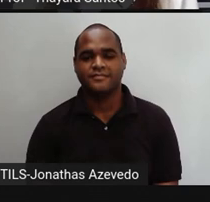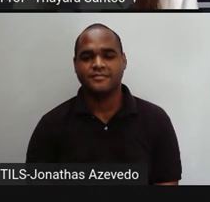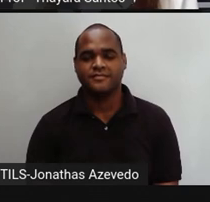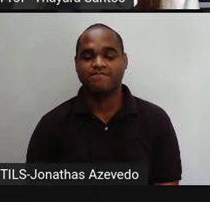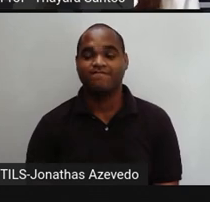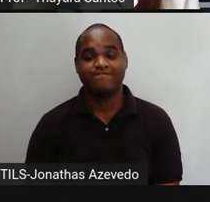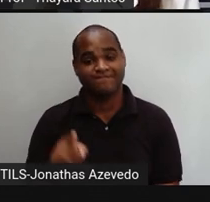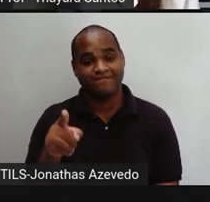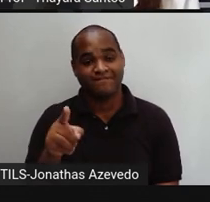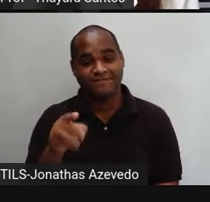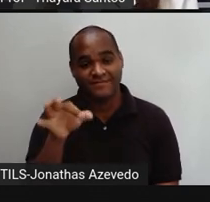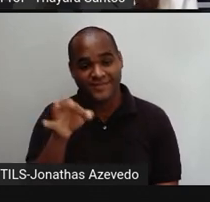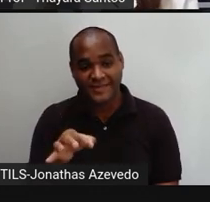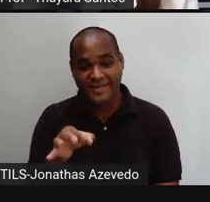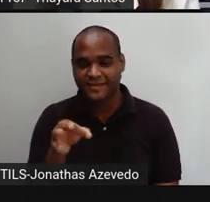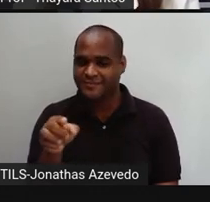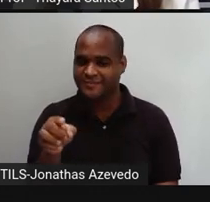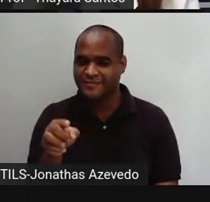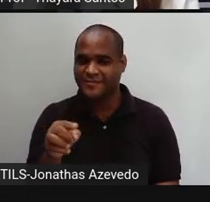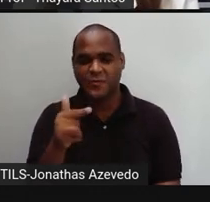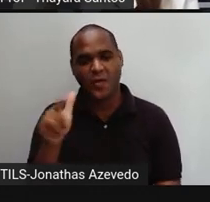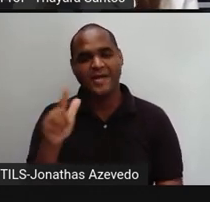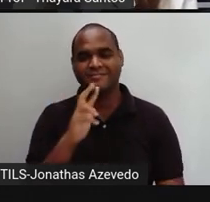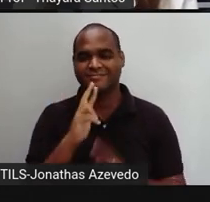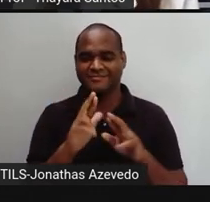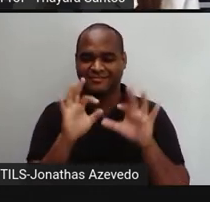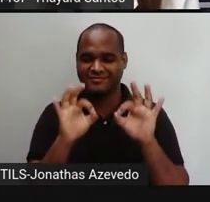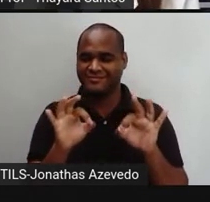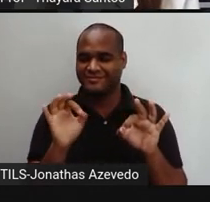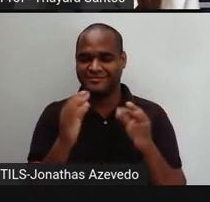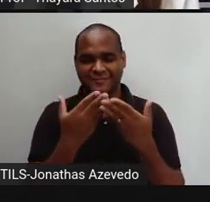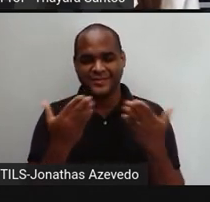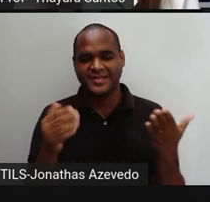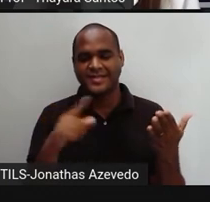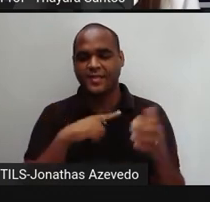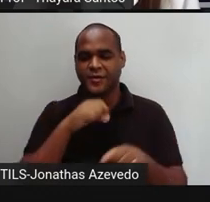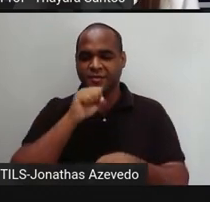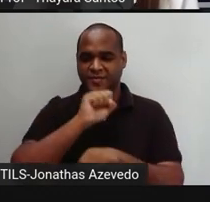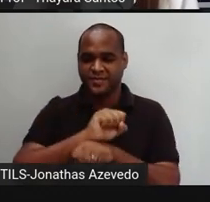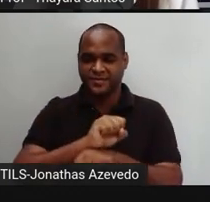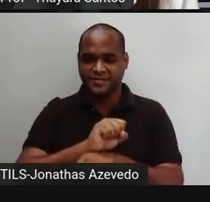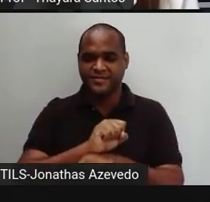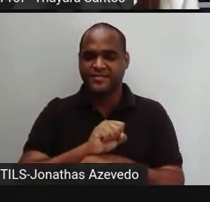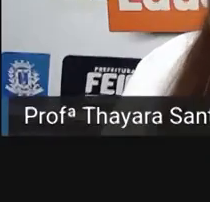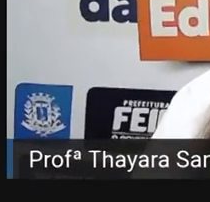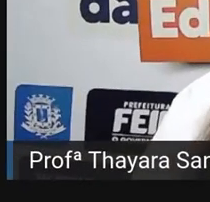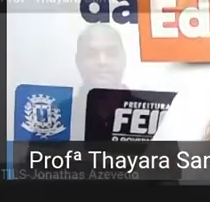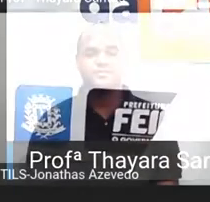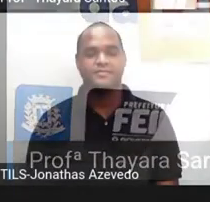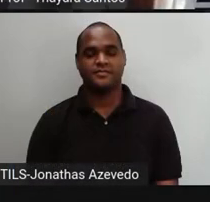Apareceu a resposta certa e eu não quero mais ficar dando spoiler aqui para vocês então vou parar a apresentação.